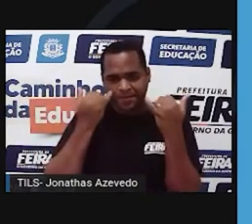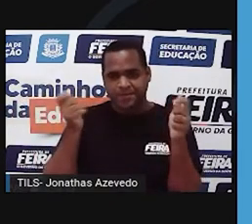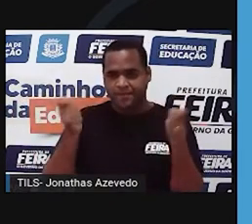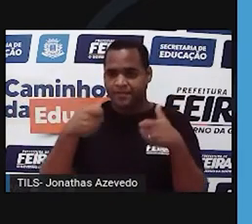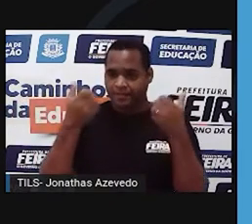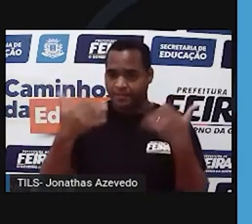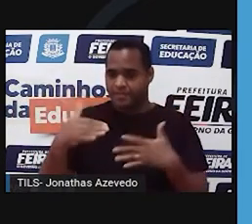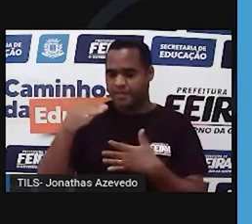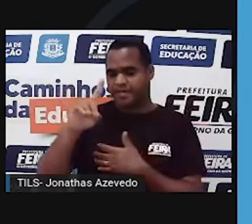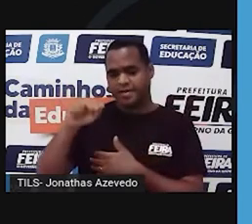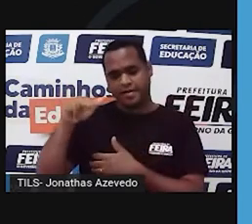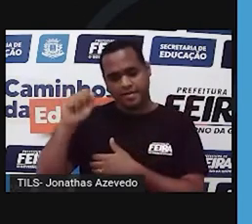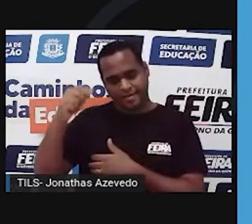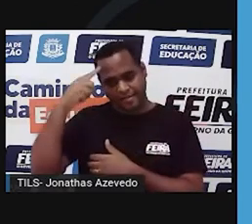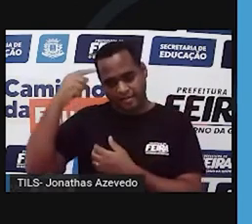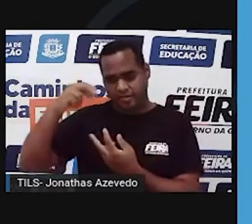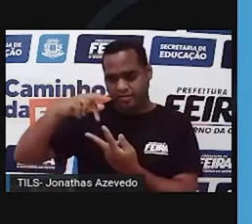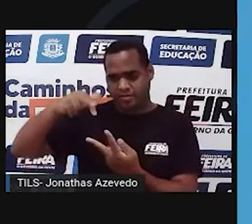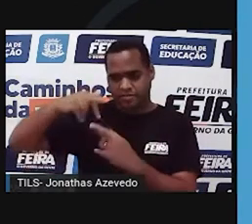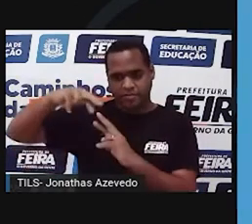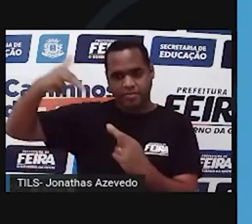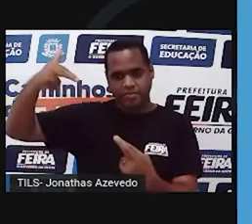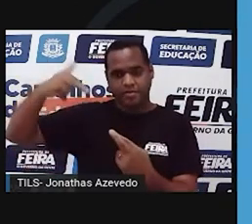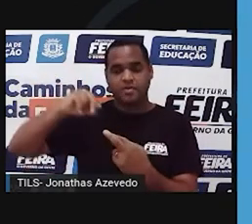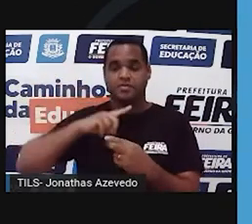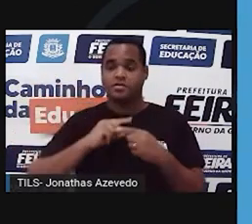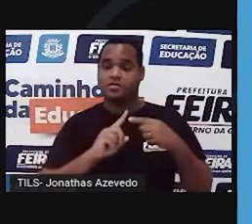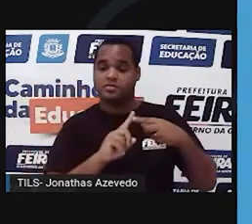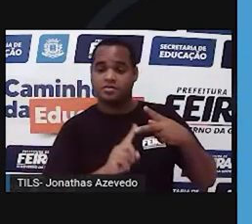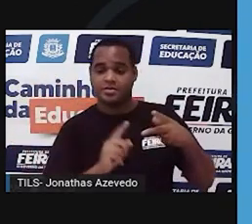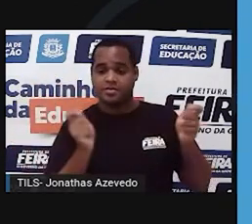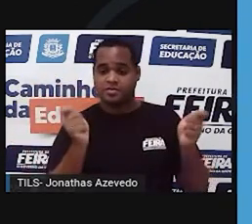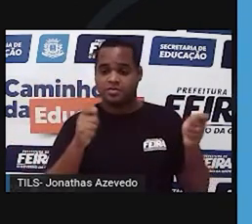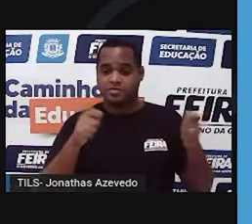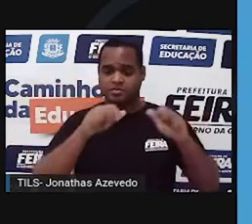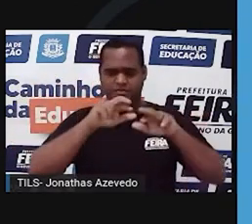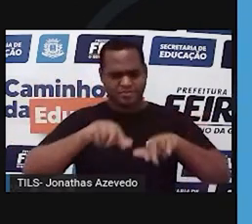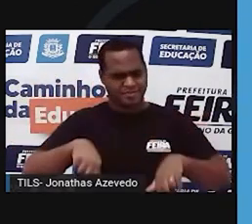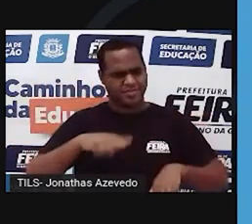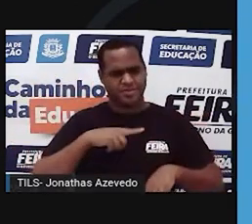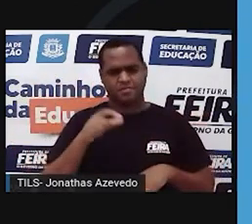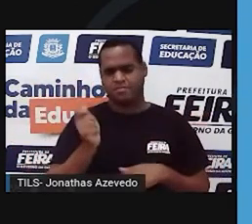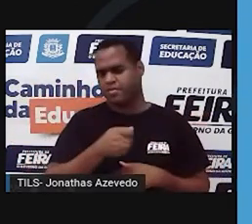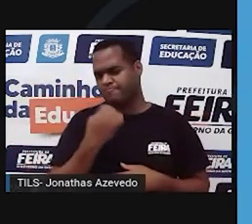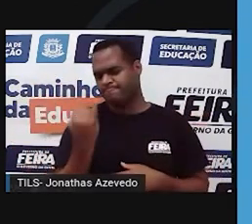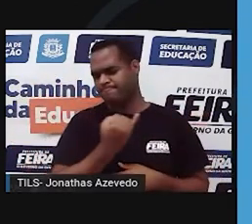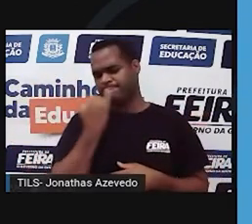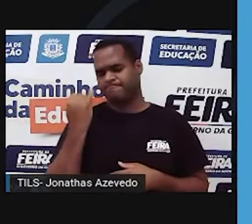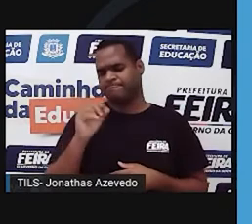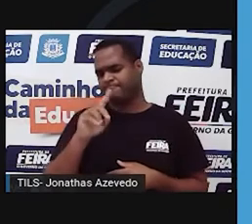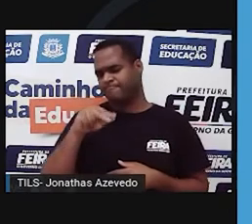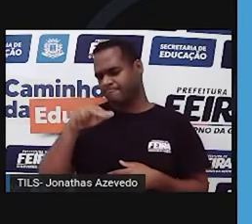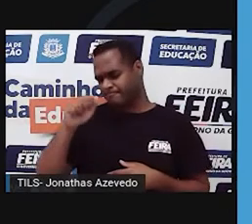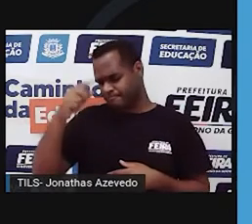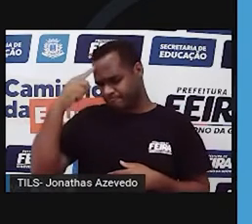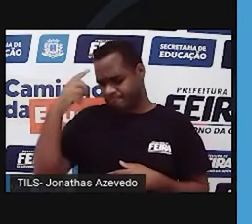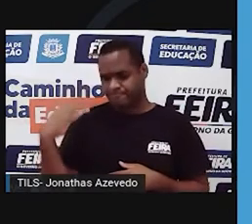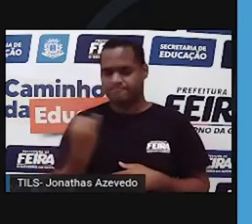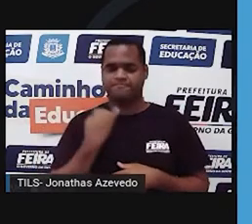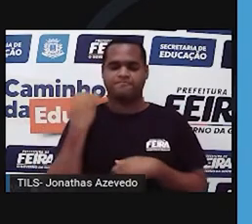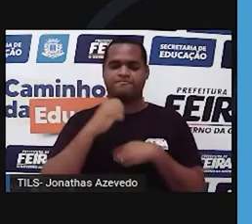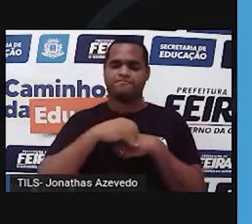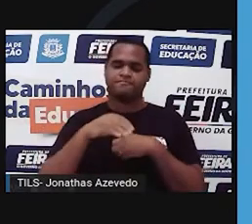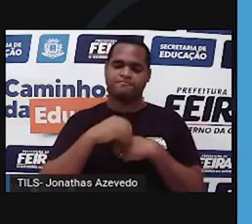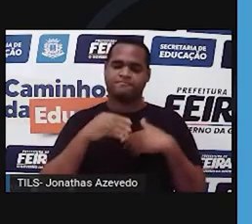nosso DNA. E o DNA, como a gente já viu, é formado de várias letrinhas. Só que nem toda parte do DNA realmente tem uma informação de